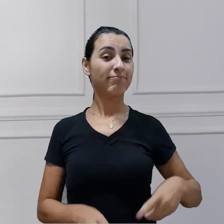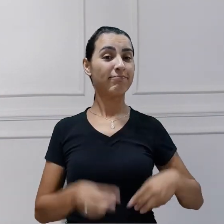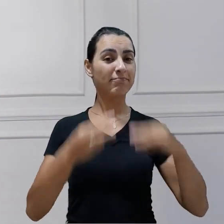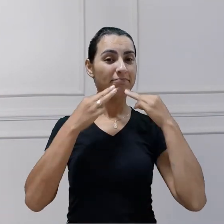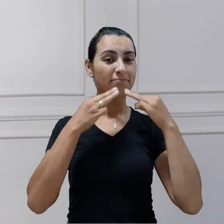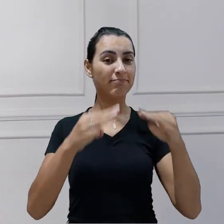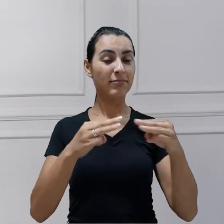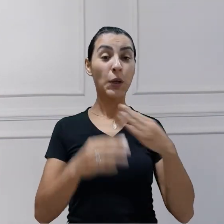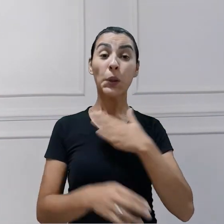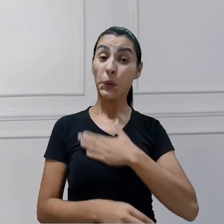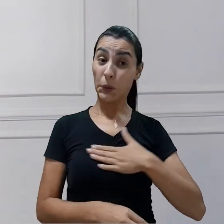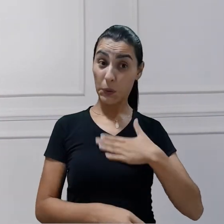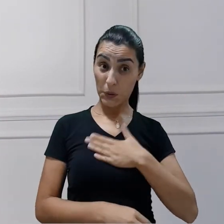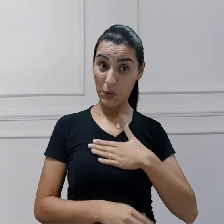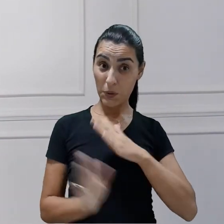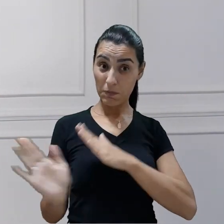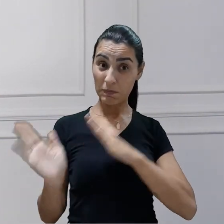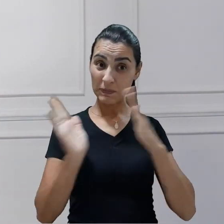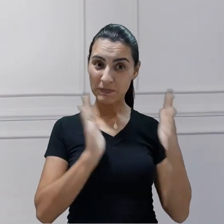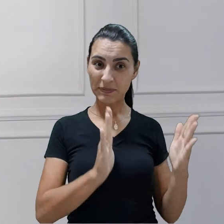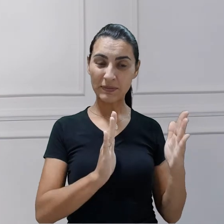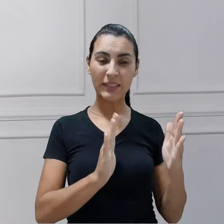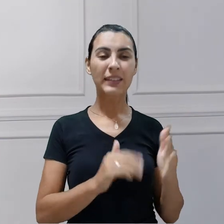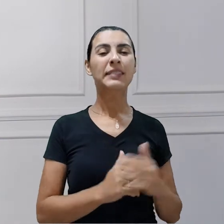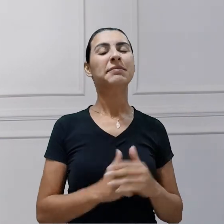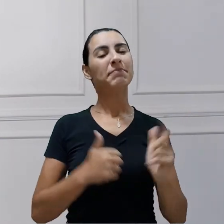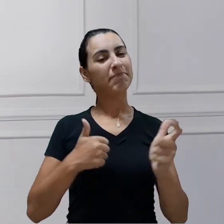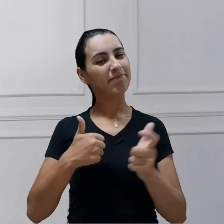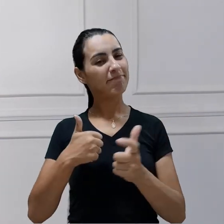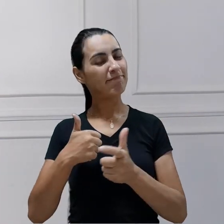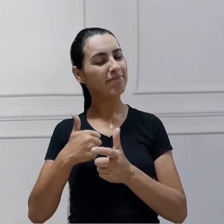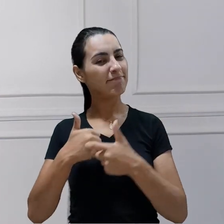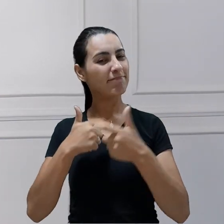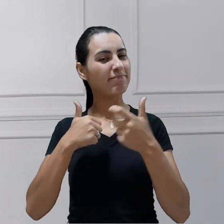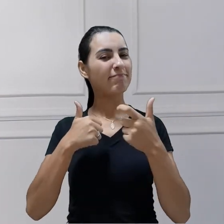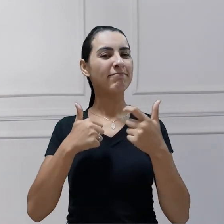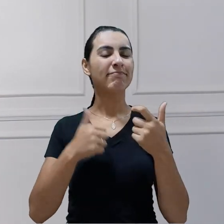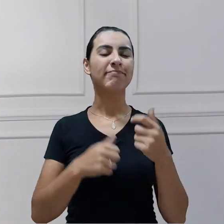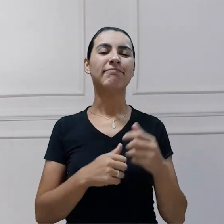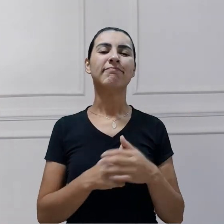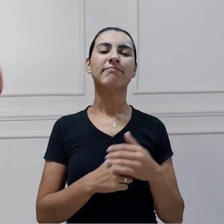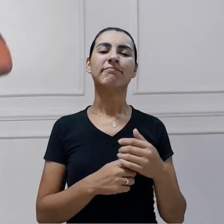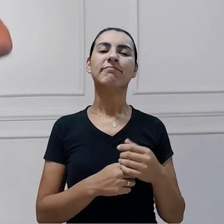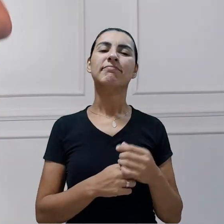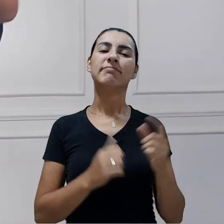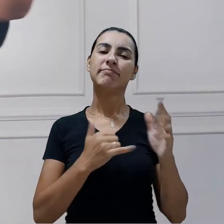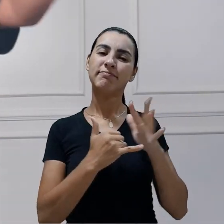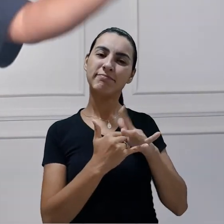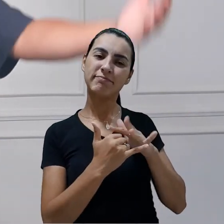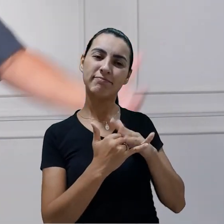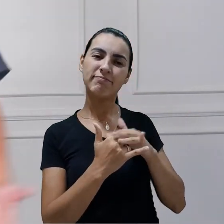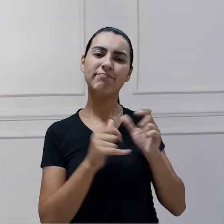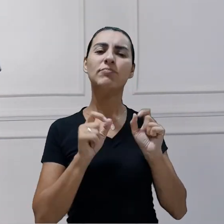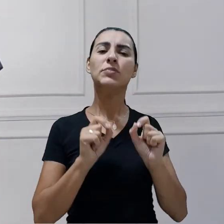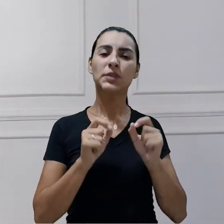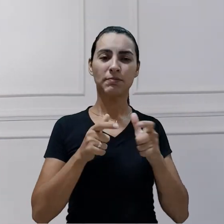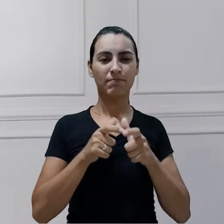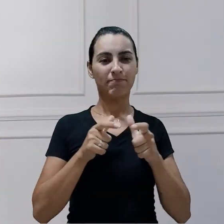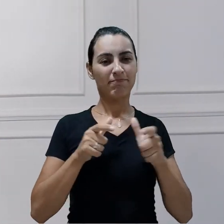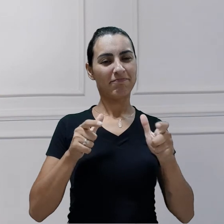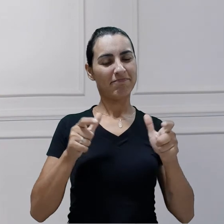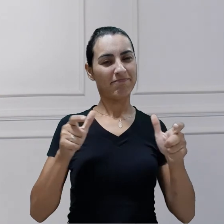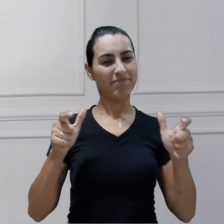acompanhou até aqui, deixe o seu like, deixe a sua curtida. Isso vai nos ajudar também a fazer com que o nosso canal